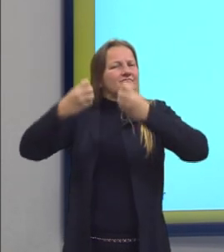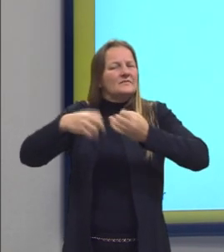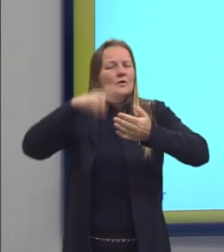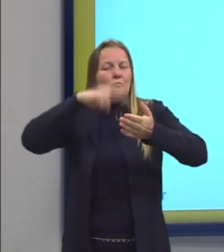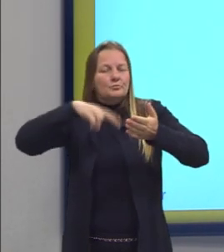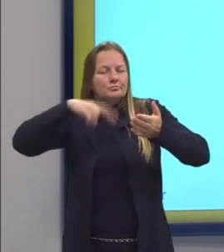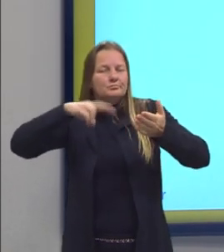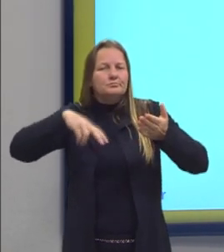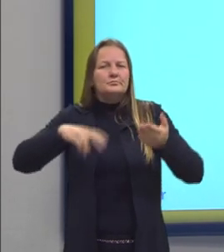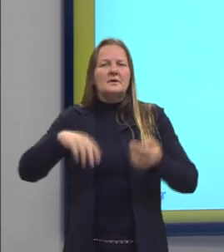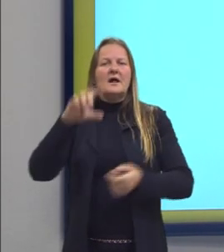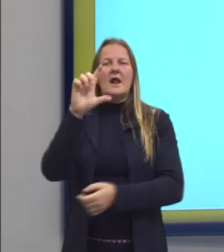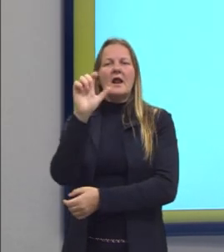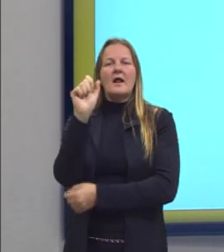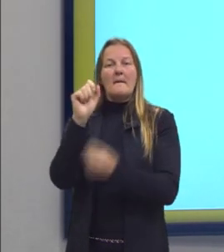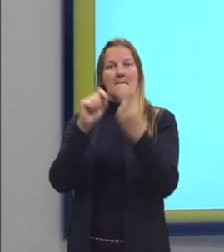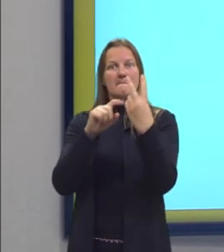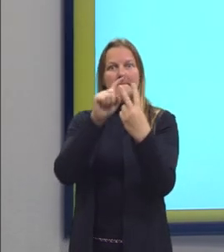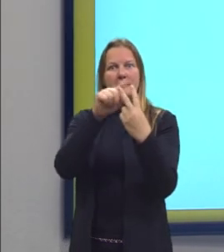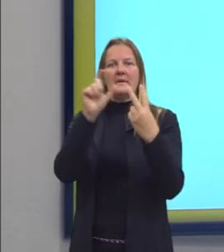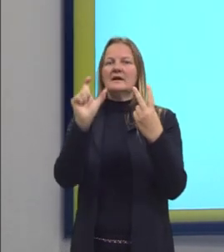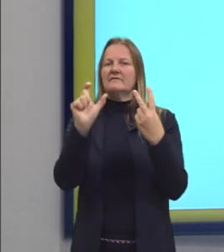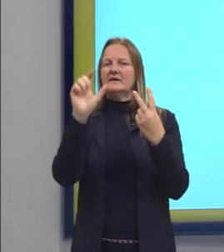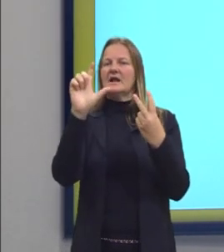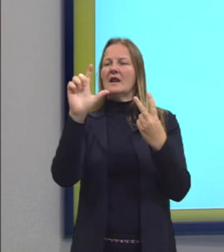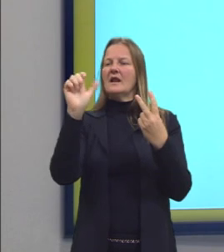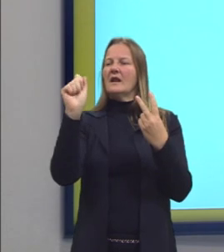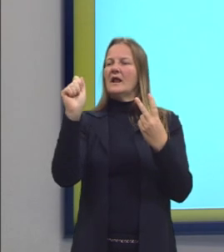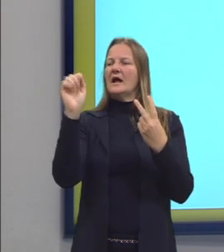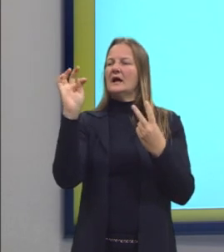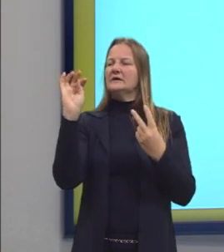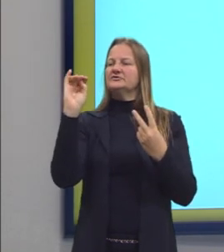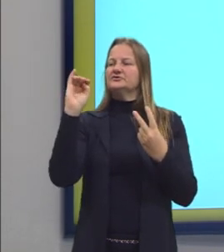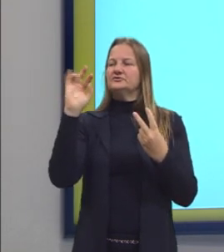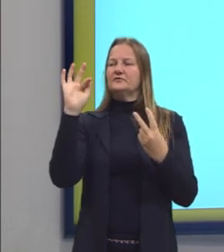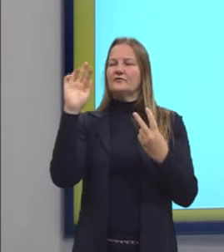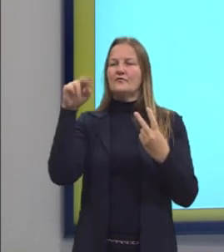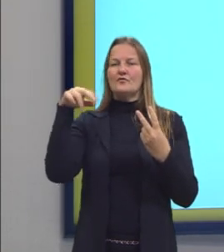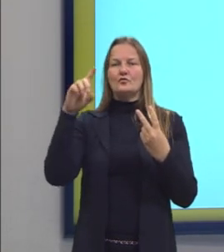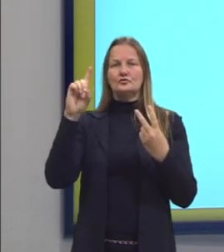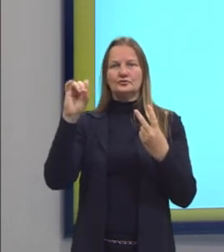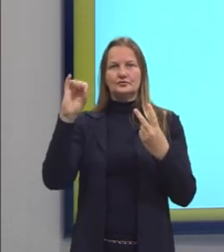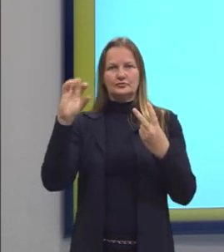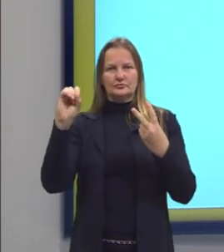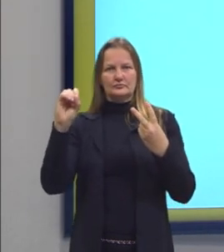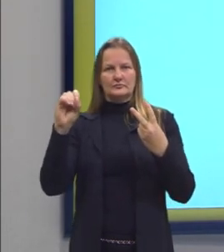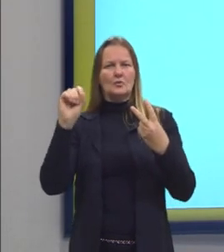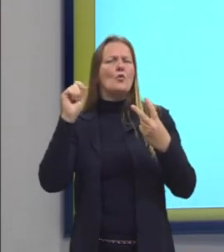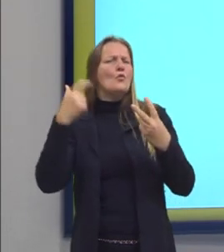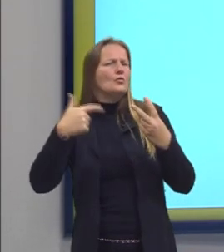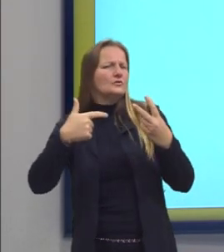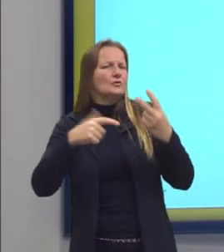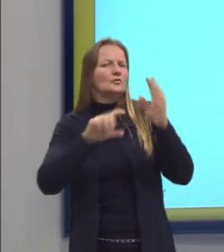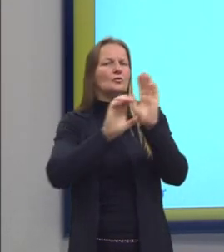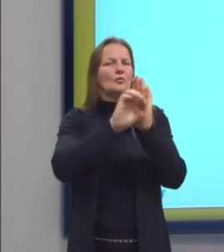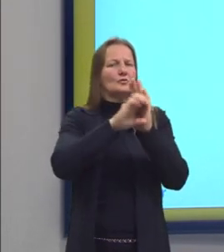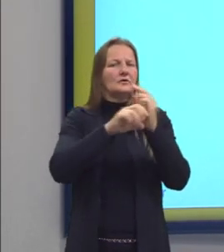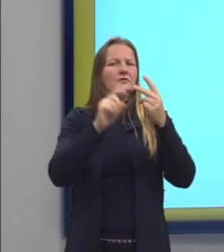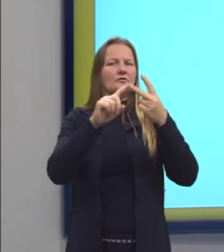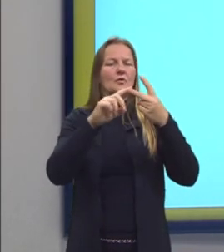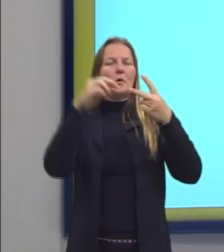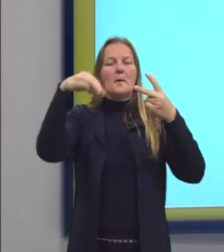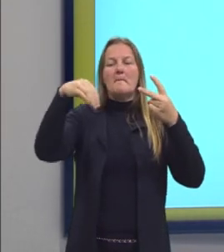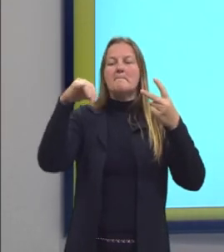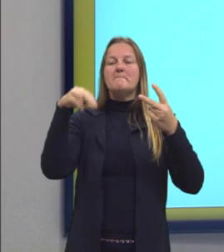latifúndio e minifúndio, mas, afinal, o que é isso? O é um latifúndio e o que é um minifúndio? Qual a relação entre